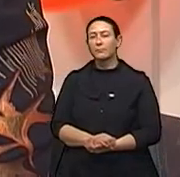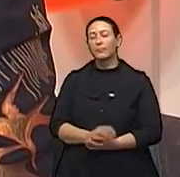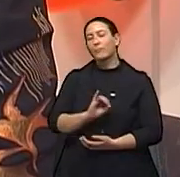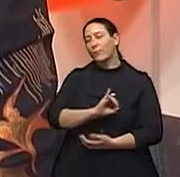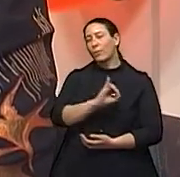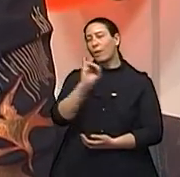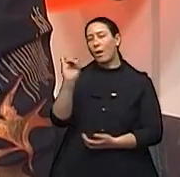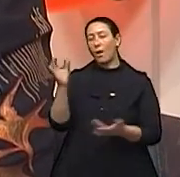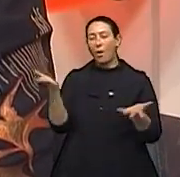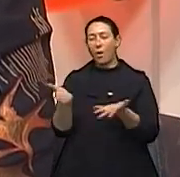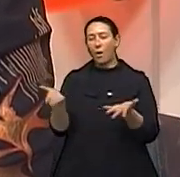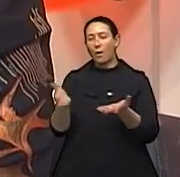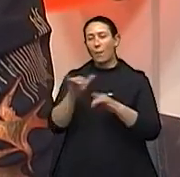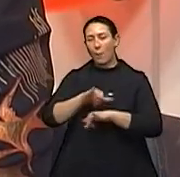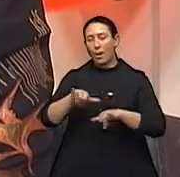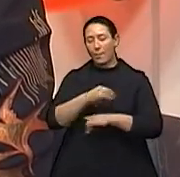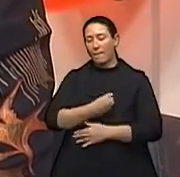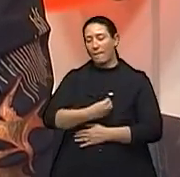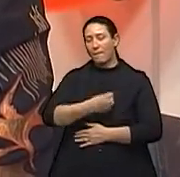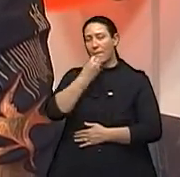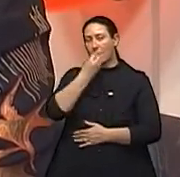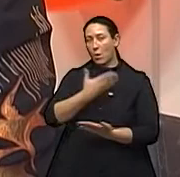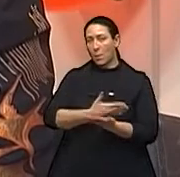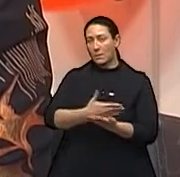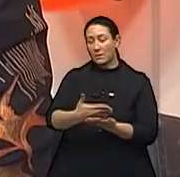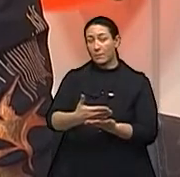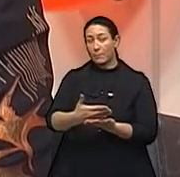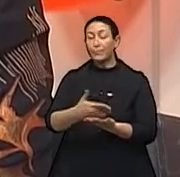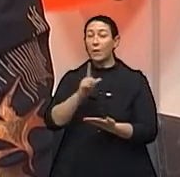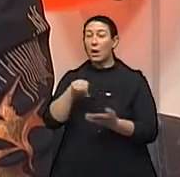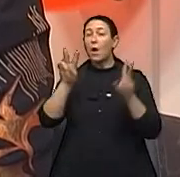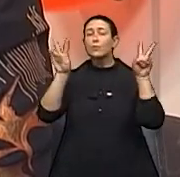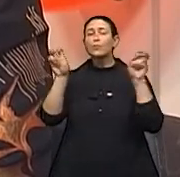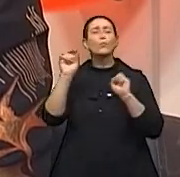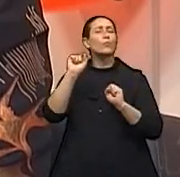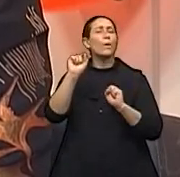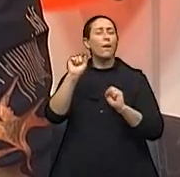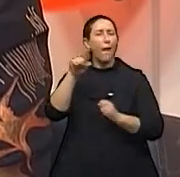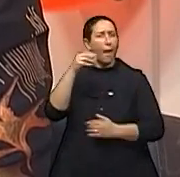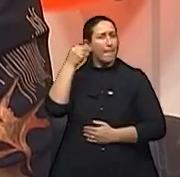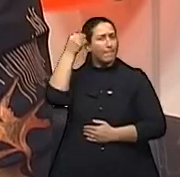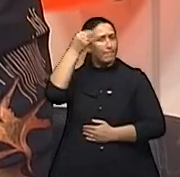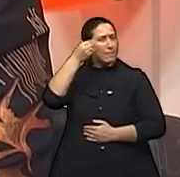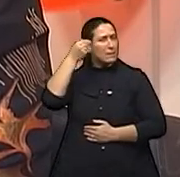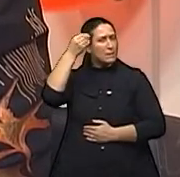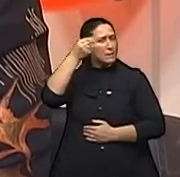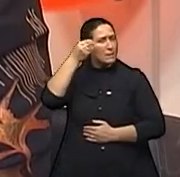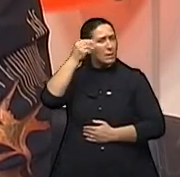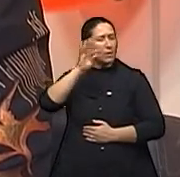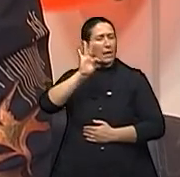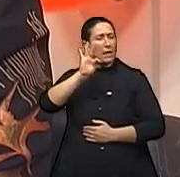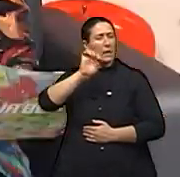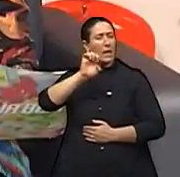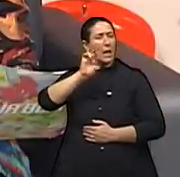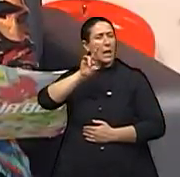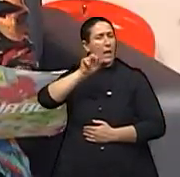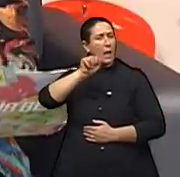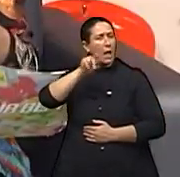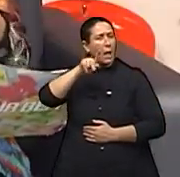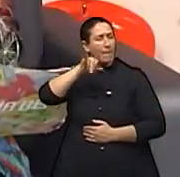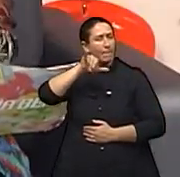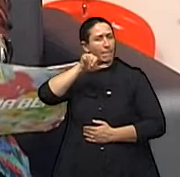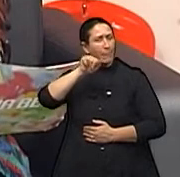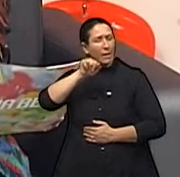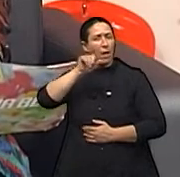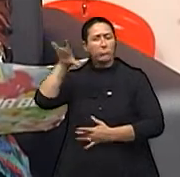Olá, o Viva Bem de hoje está no ar e o nosso assunto é psicoterapia reencarnacionista. Pois é,